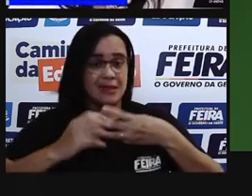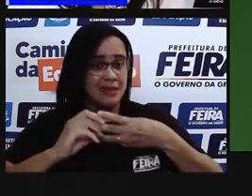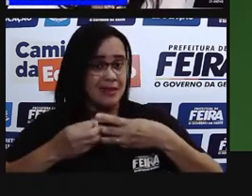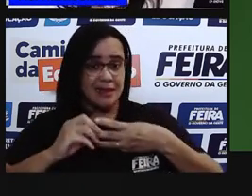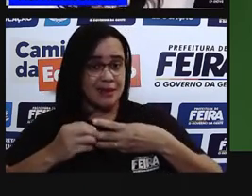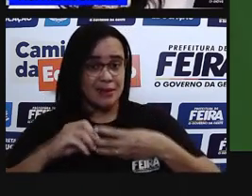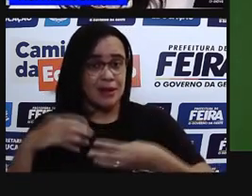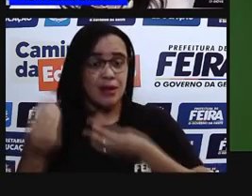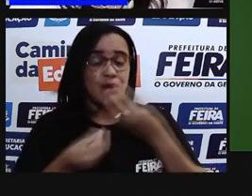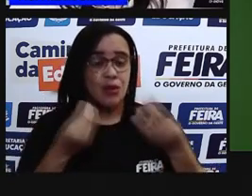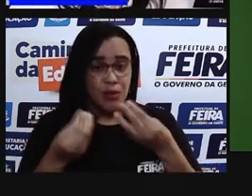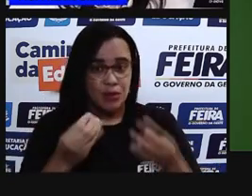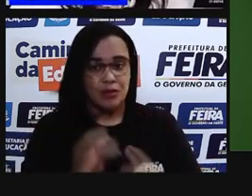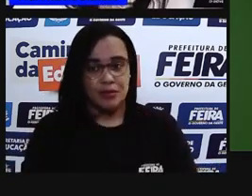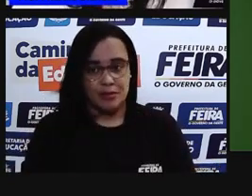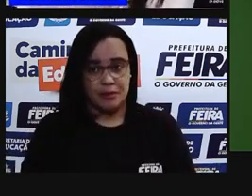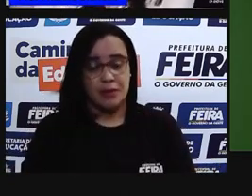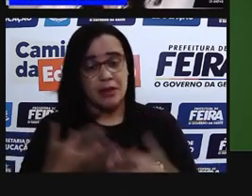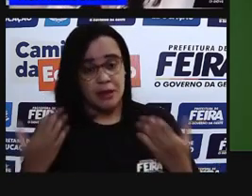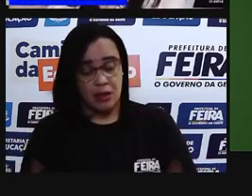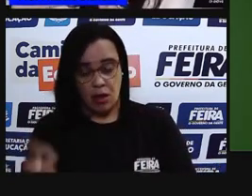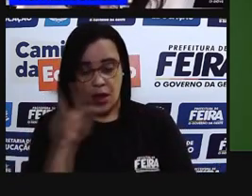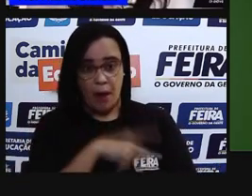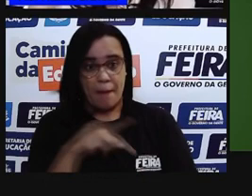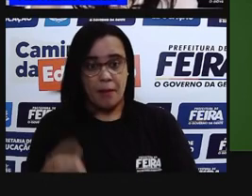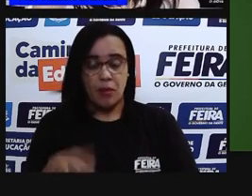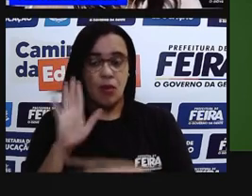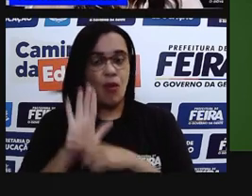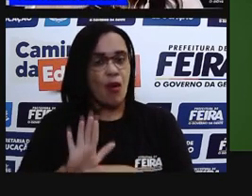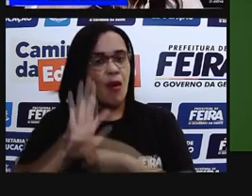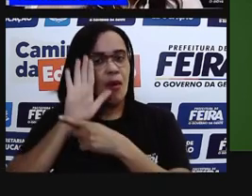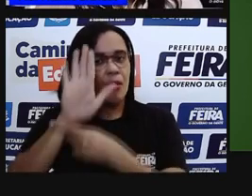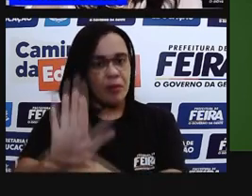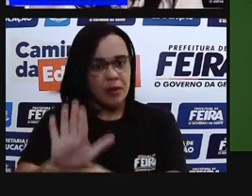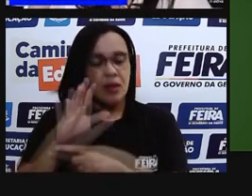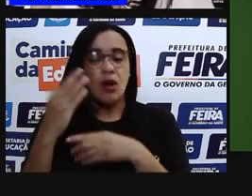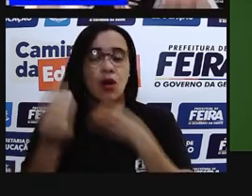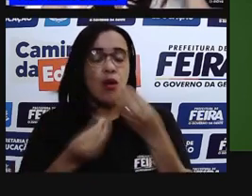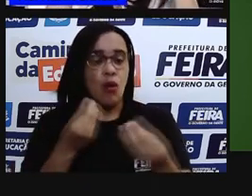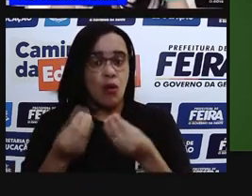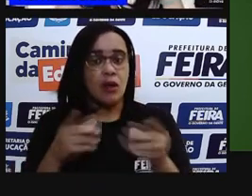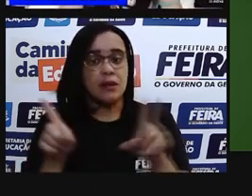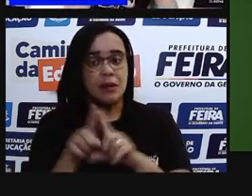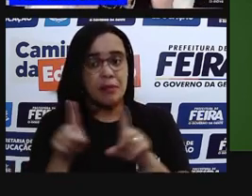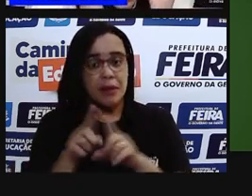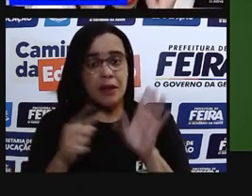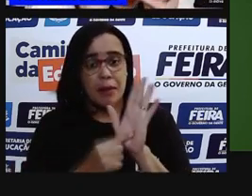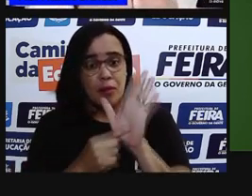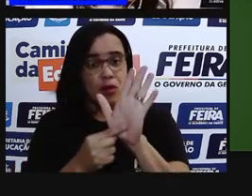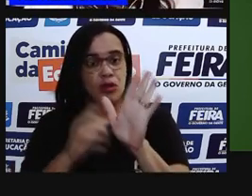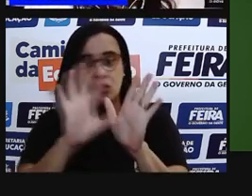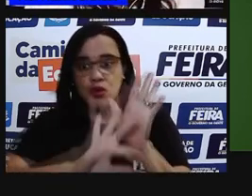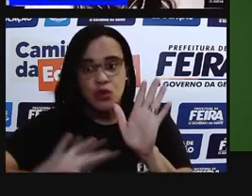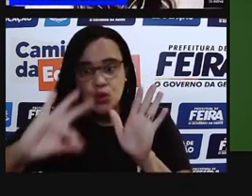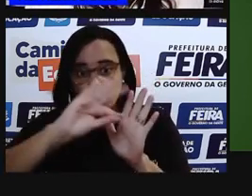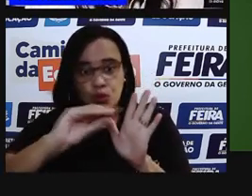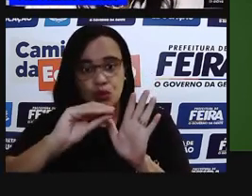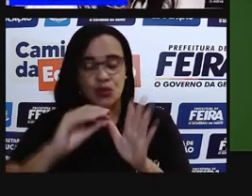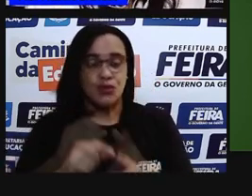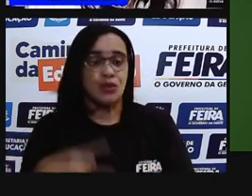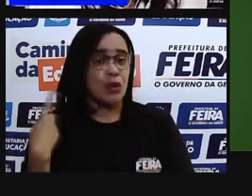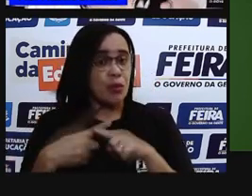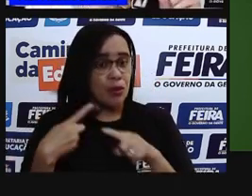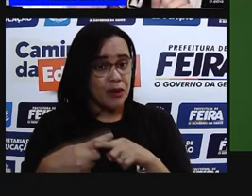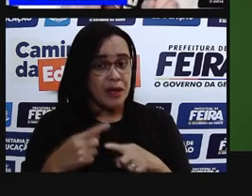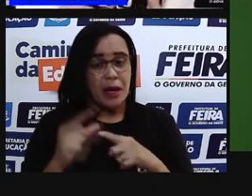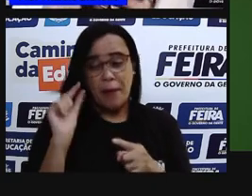E o que a Pró quis mostrar aqui pra vocês, no geral, é vocês entenderem que existe algo bem pequeno, bem pequeno, mas bem pequeno, que a